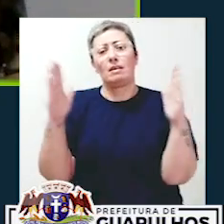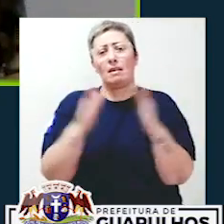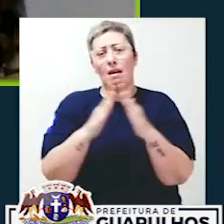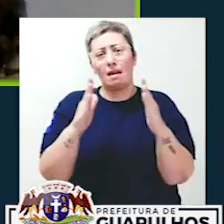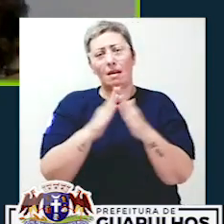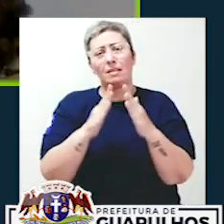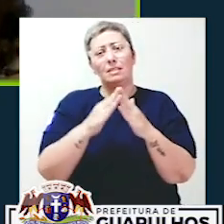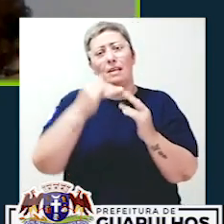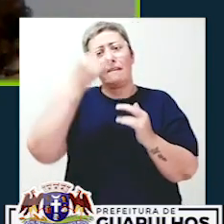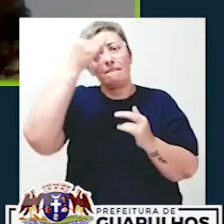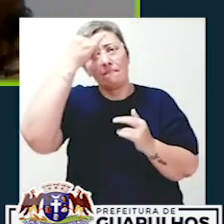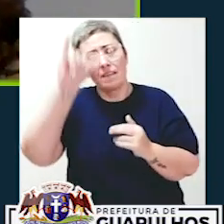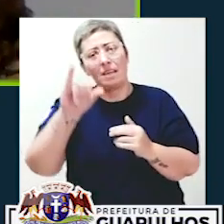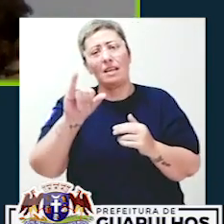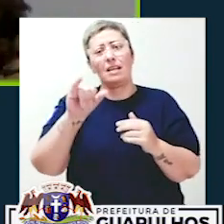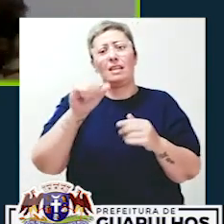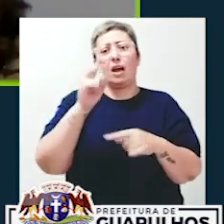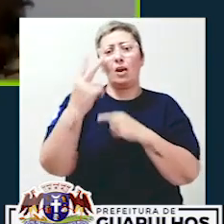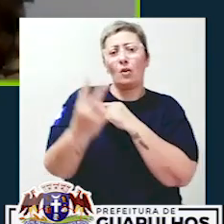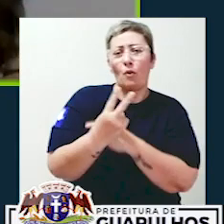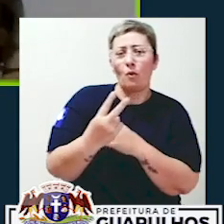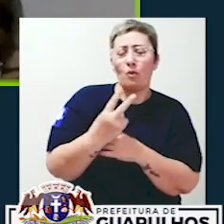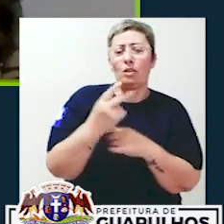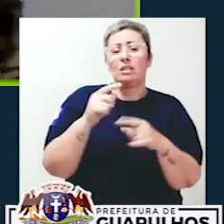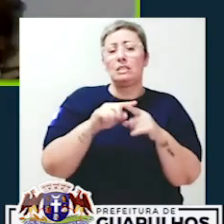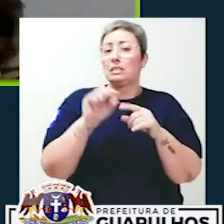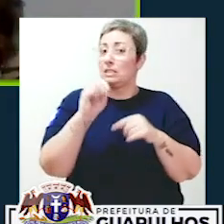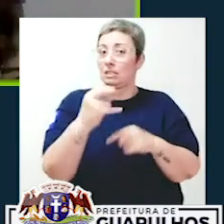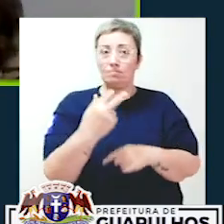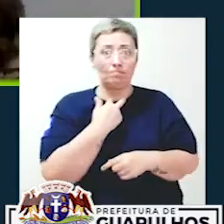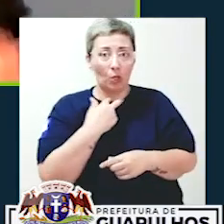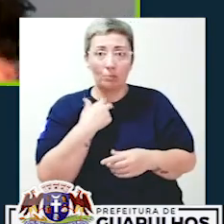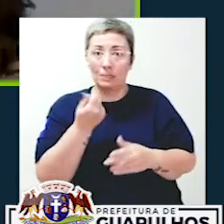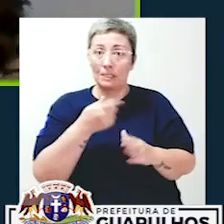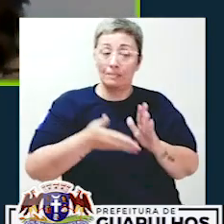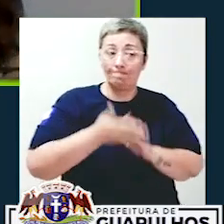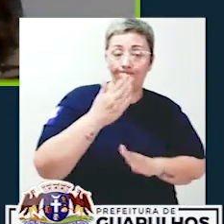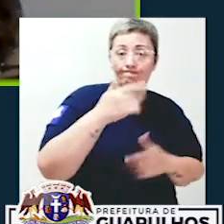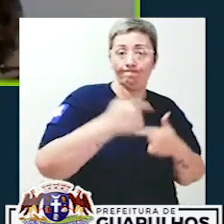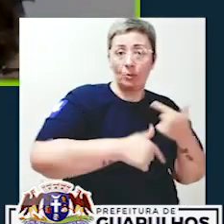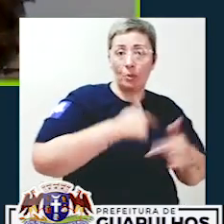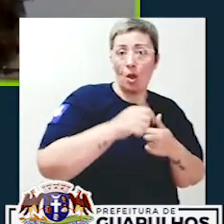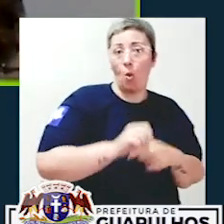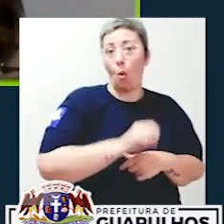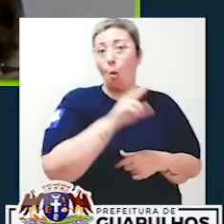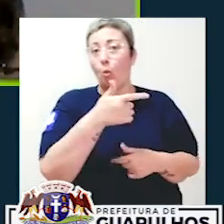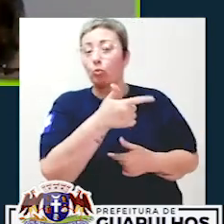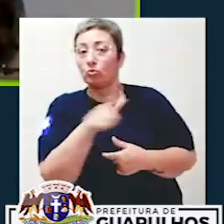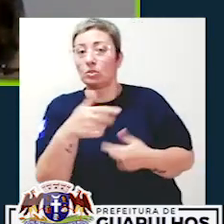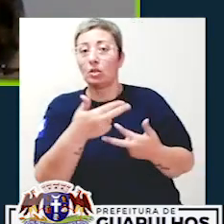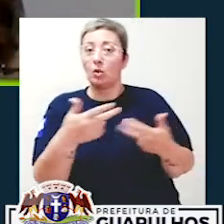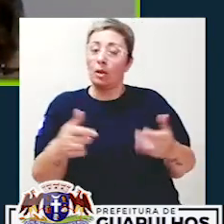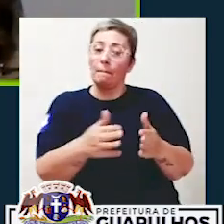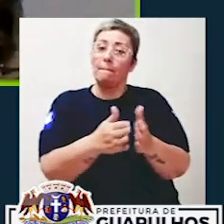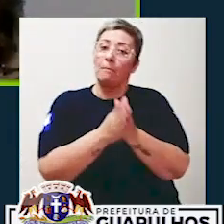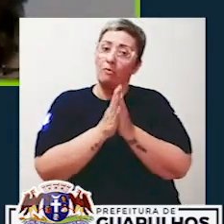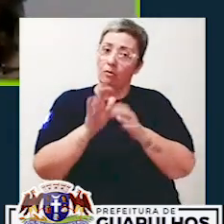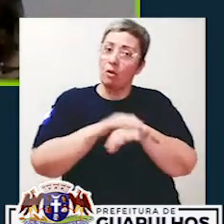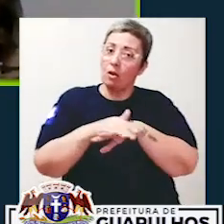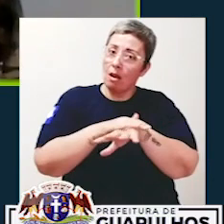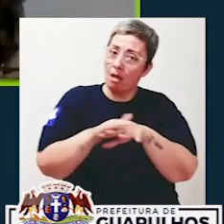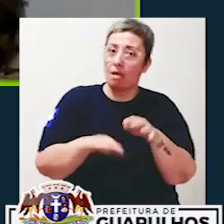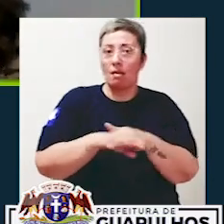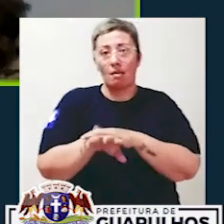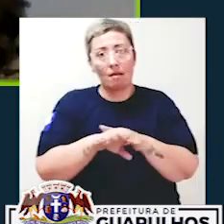casa, tome as suas medidas preventivas. Caso não possa, tenha que se deslocar para o trabalho ou alguma outra coisa, por